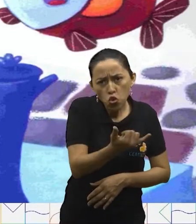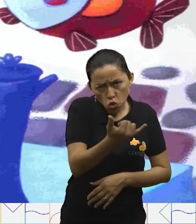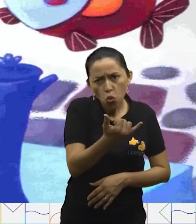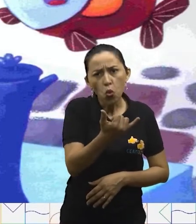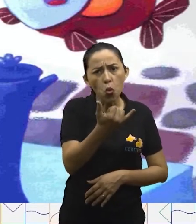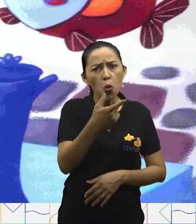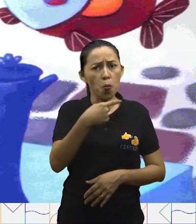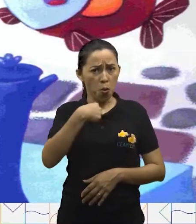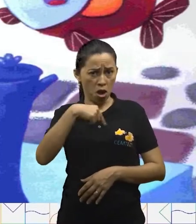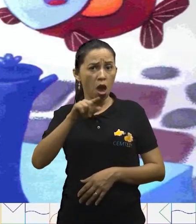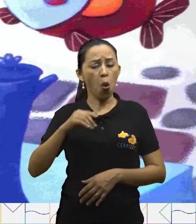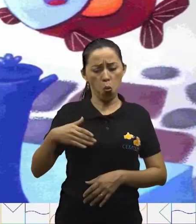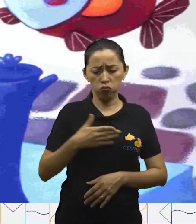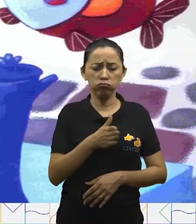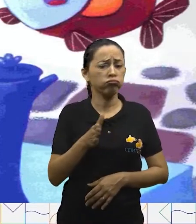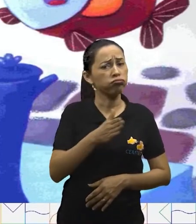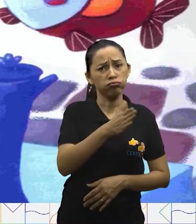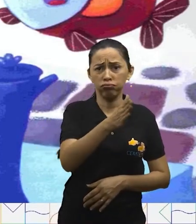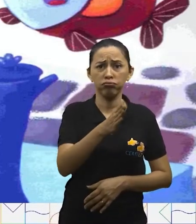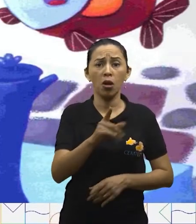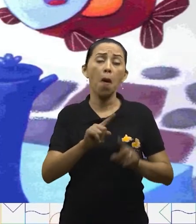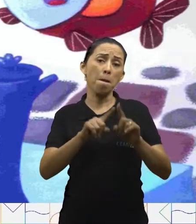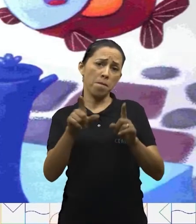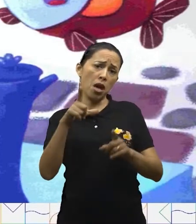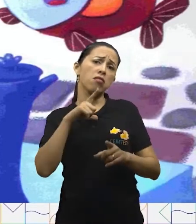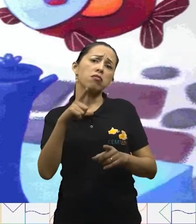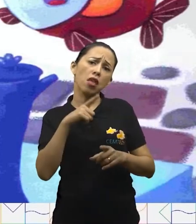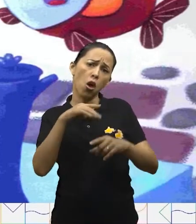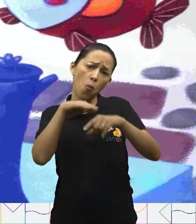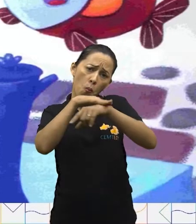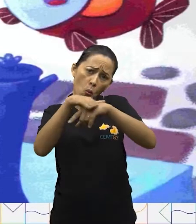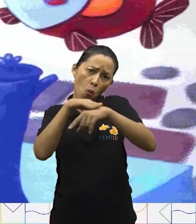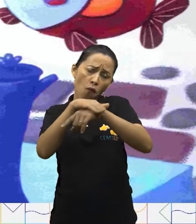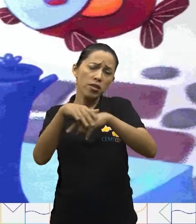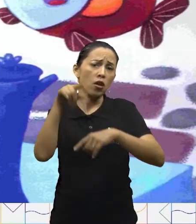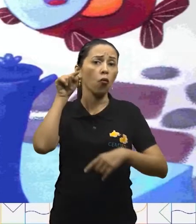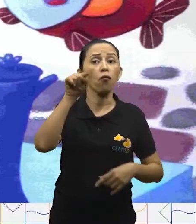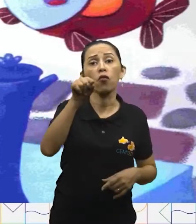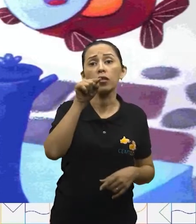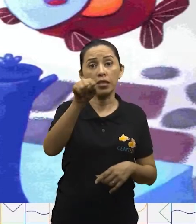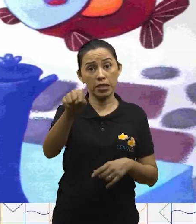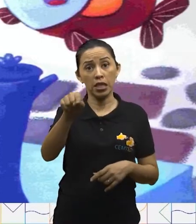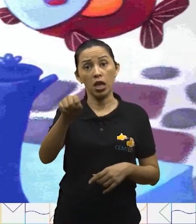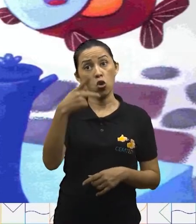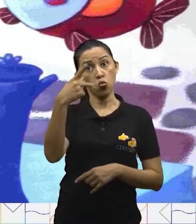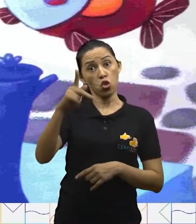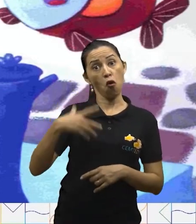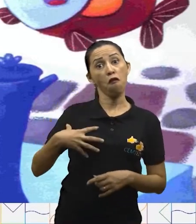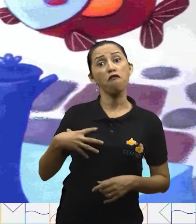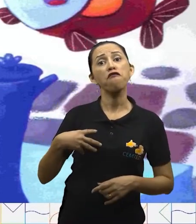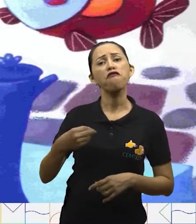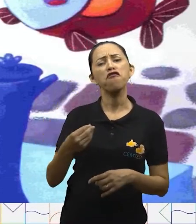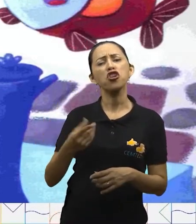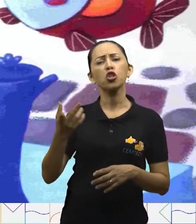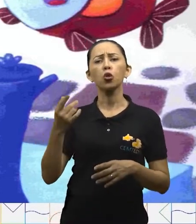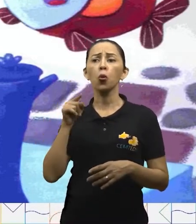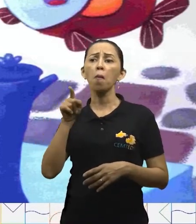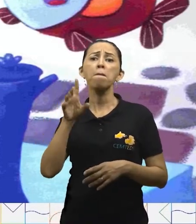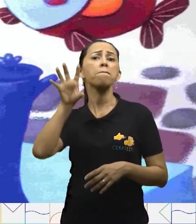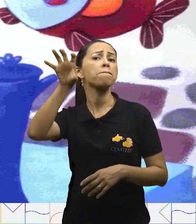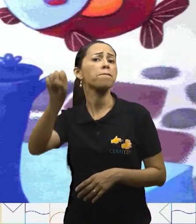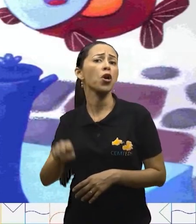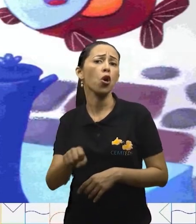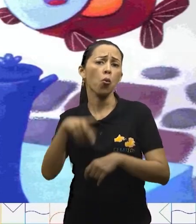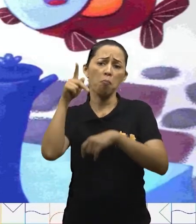ir entrando assim, mas tenho umas contas a ajustar aqui com seu filho. Cadê a pérola de Dona Ostra?